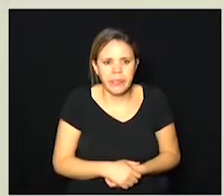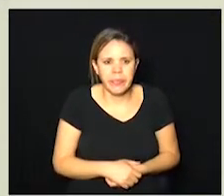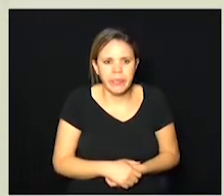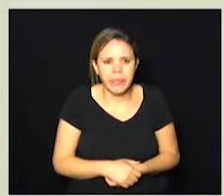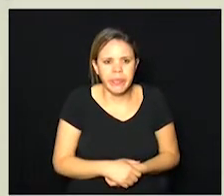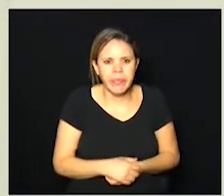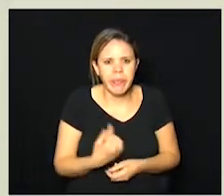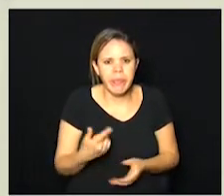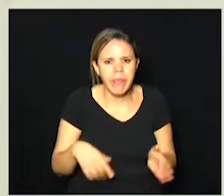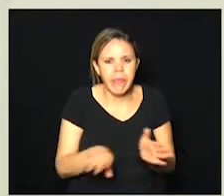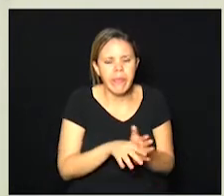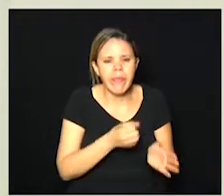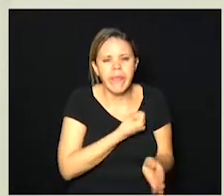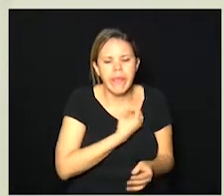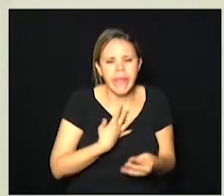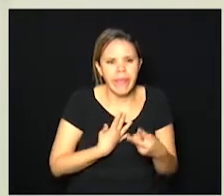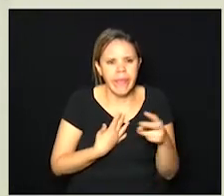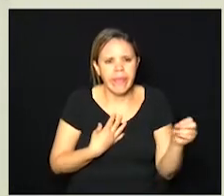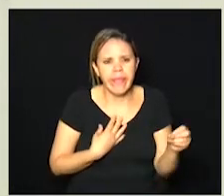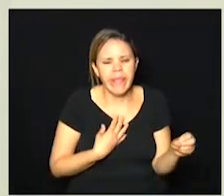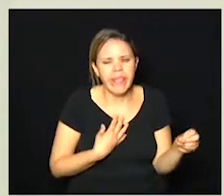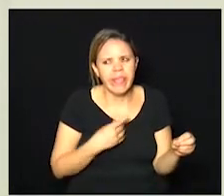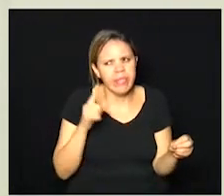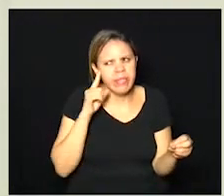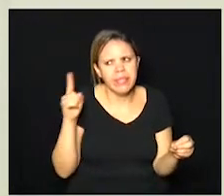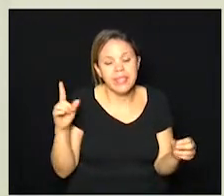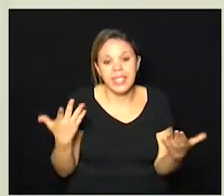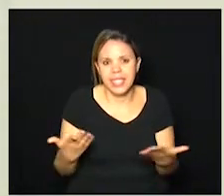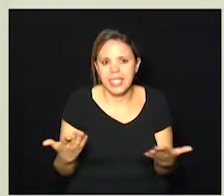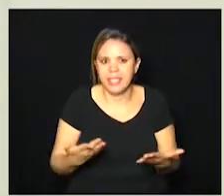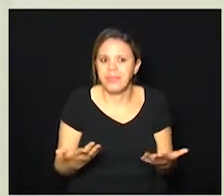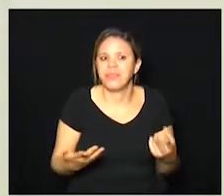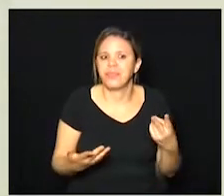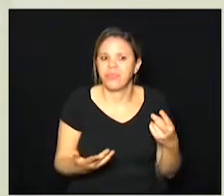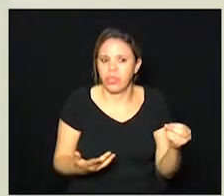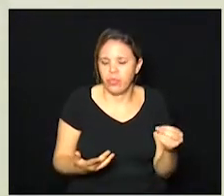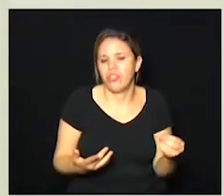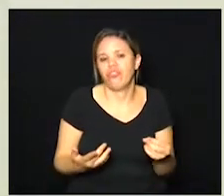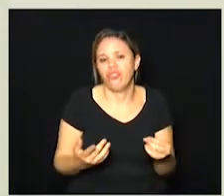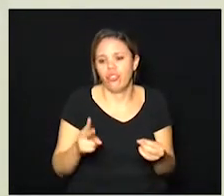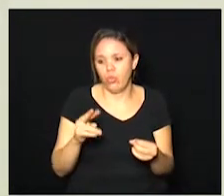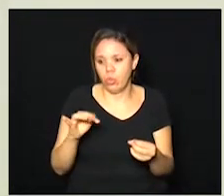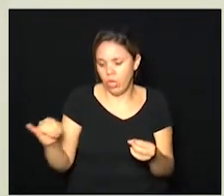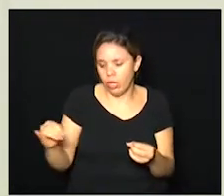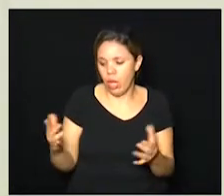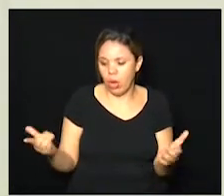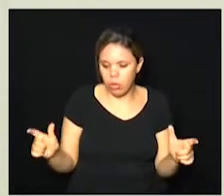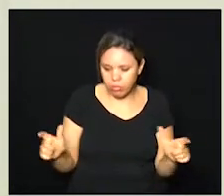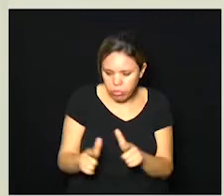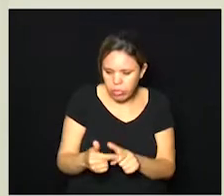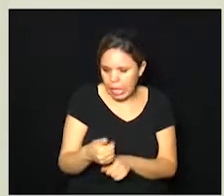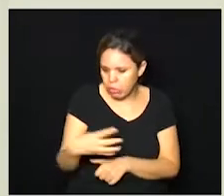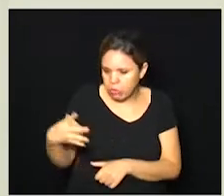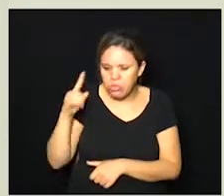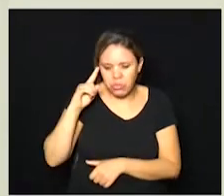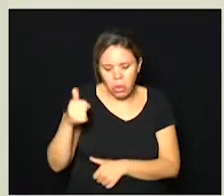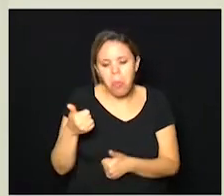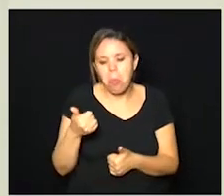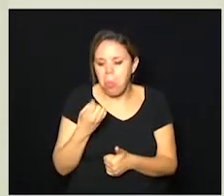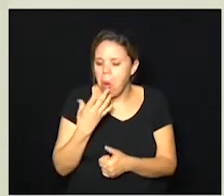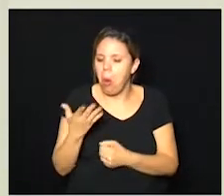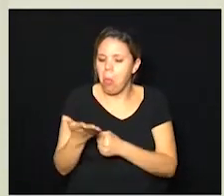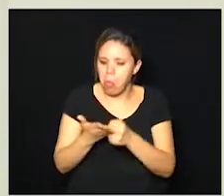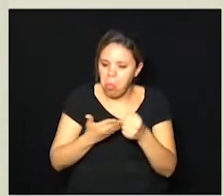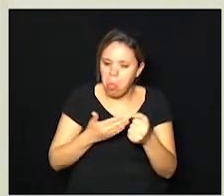chegamos esse número estava em 20 já isso nós chegamos a ter 20 dias isso caiu para 14 dias e essa é a mediana